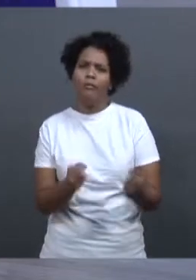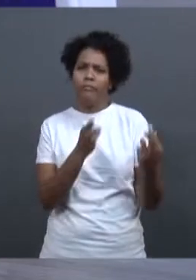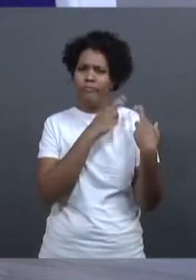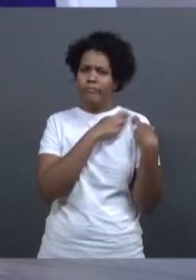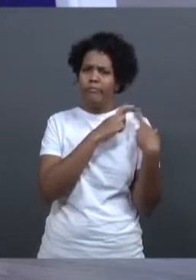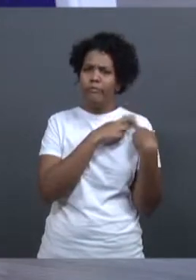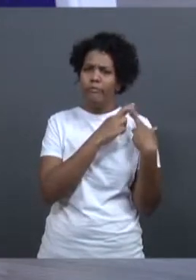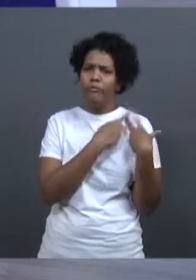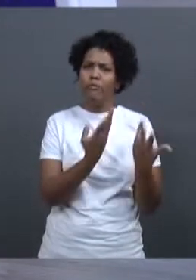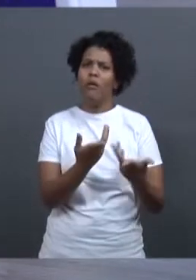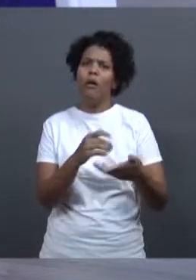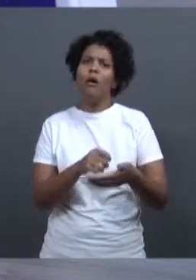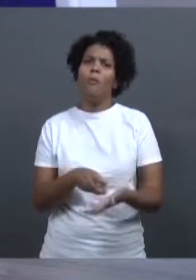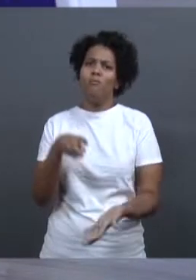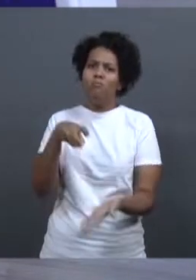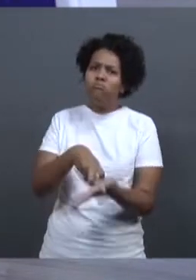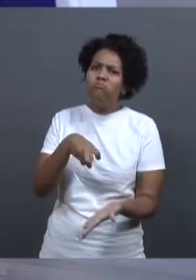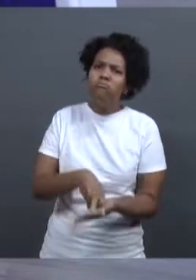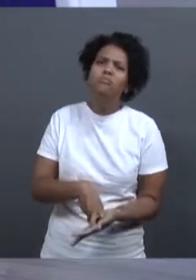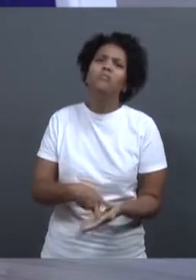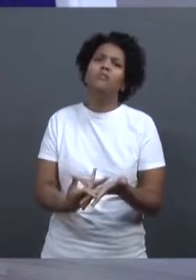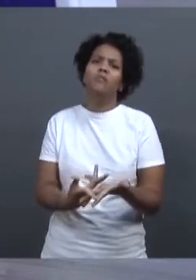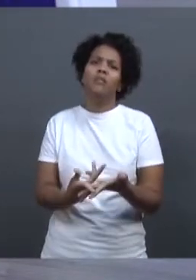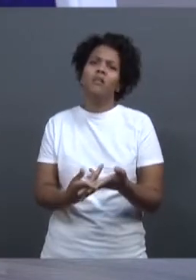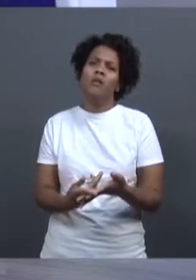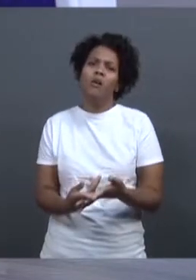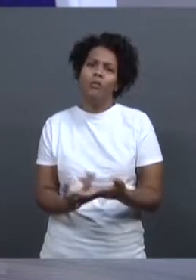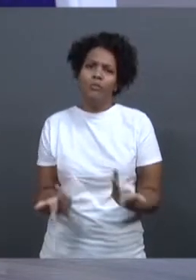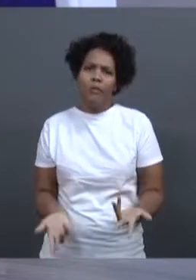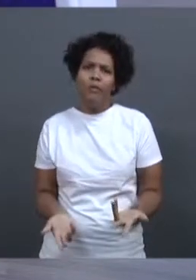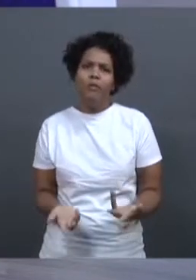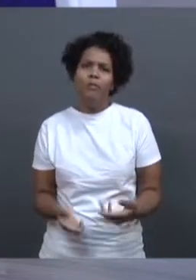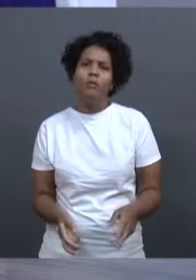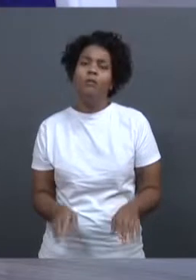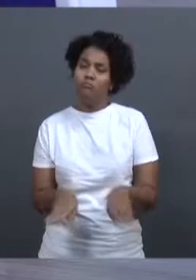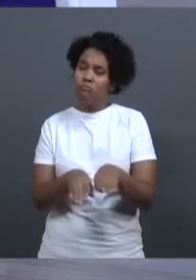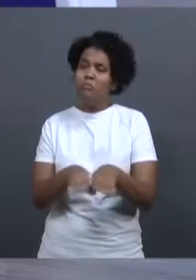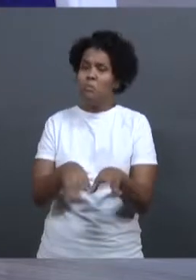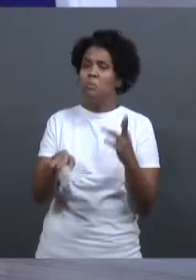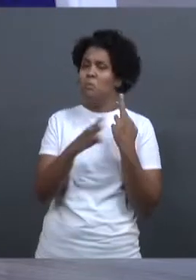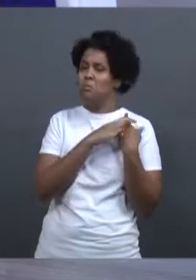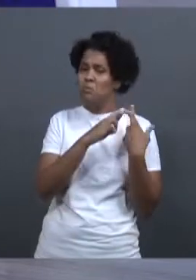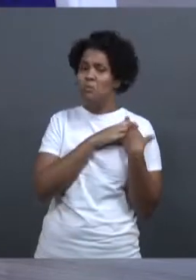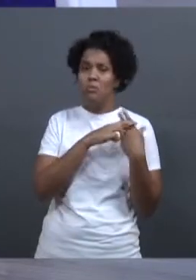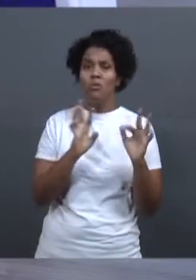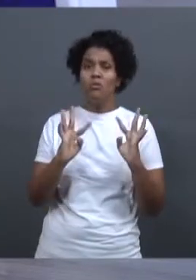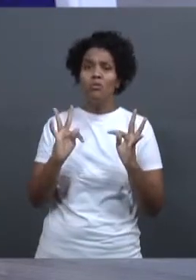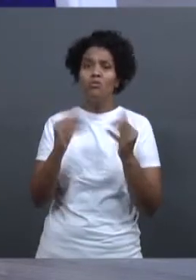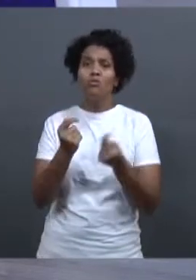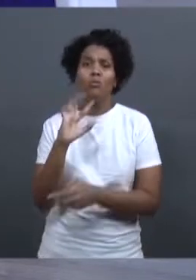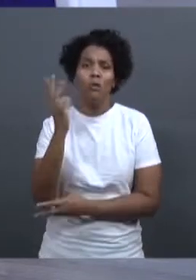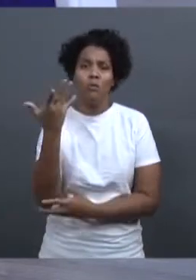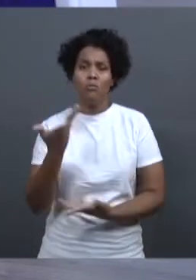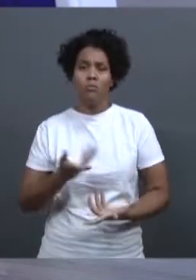muito além da punição, é realmente essa responsabilização sobre o que aconteceu. Nesse sentido, doutora Letícia,